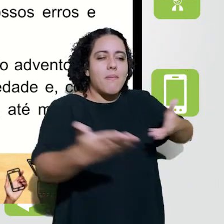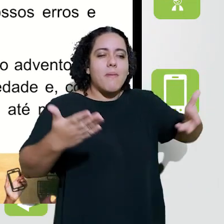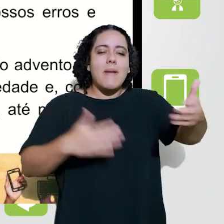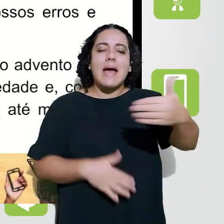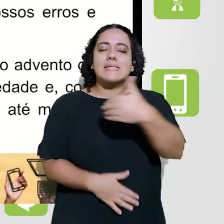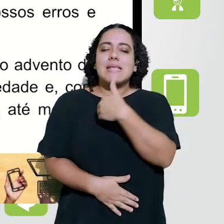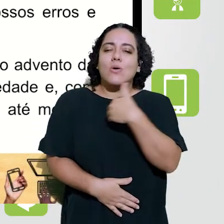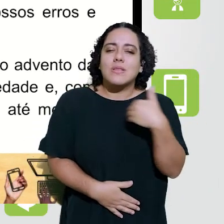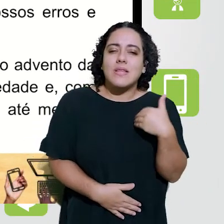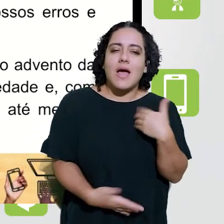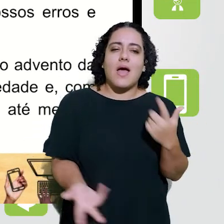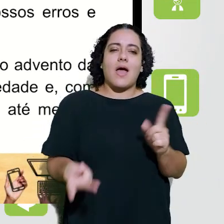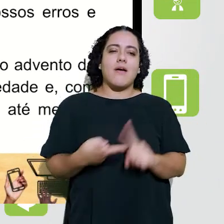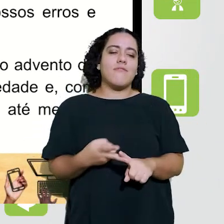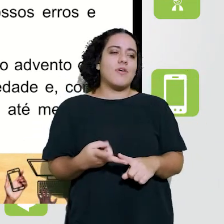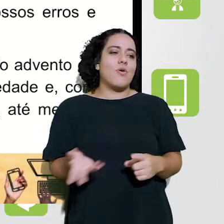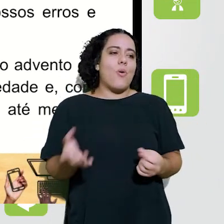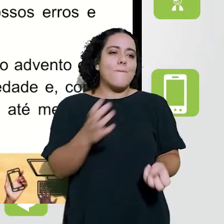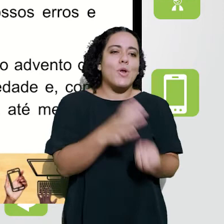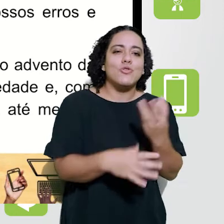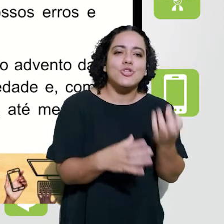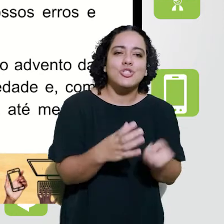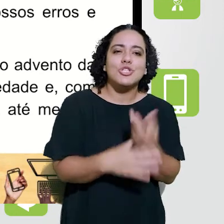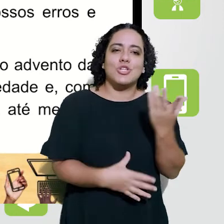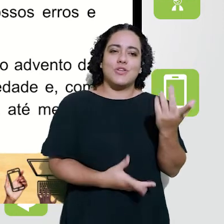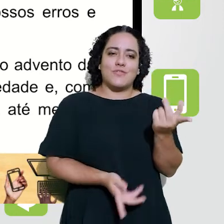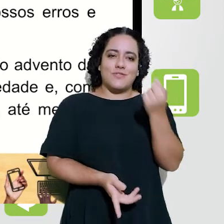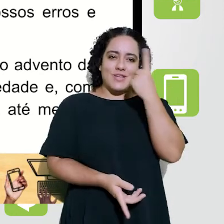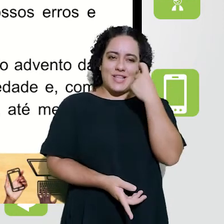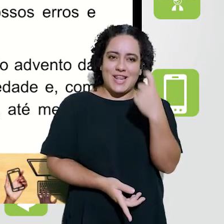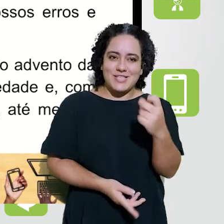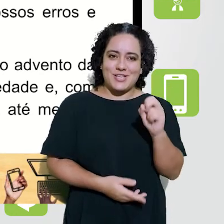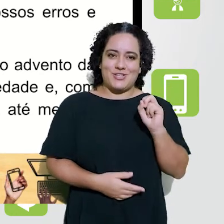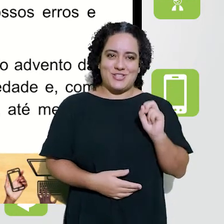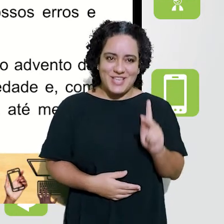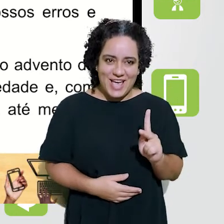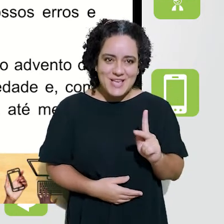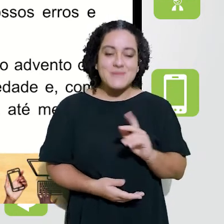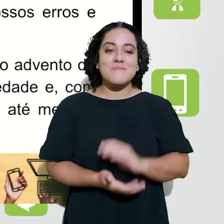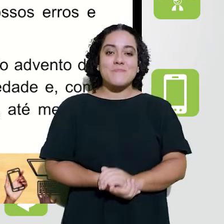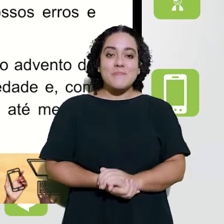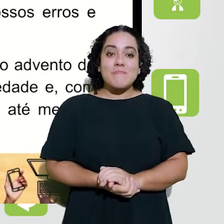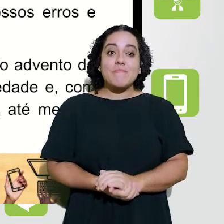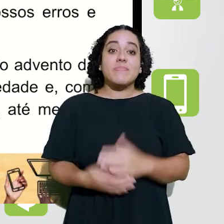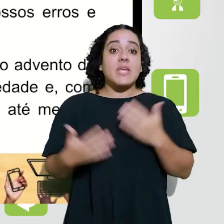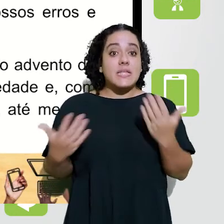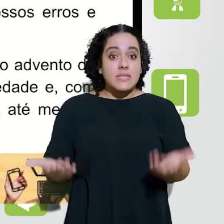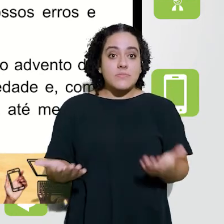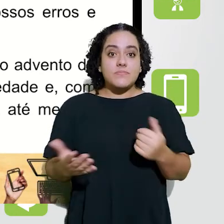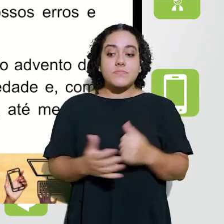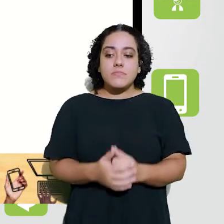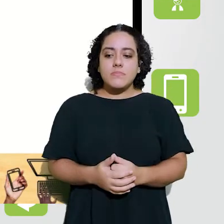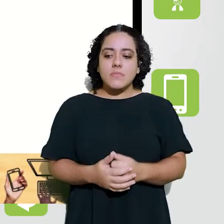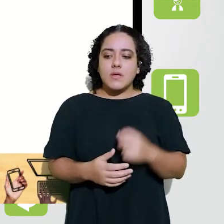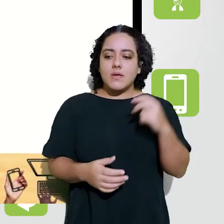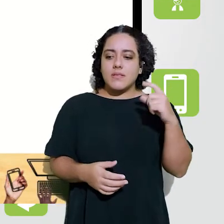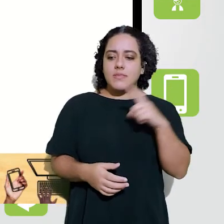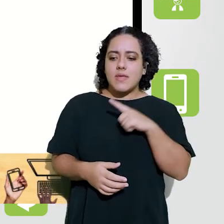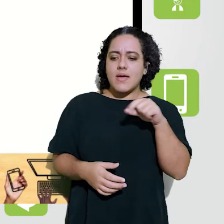conhecimento saudável, de uma interação saudável, de uma interação produtiva, ok?